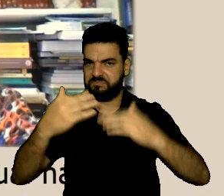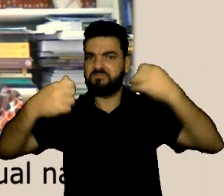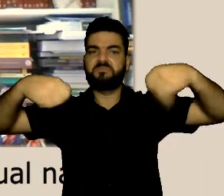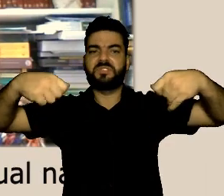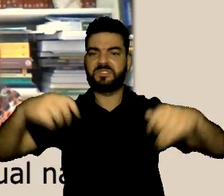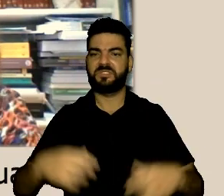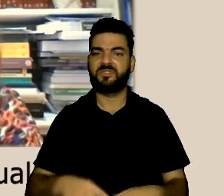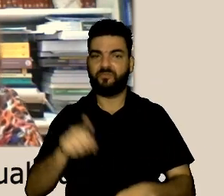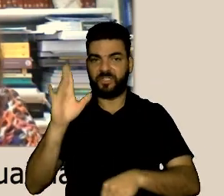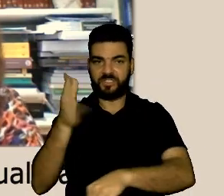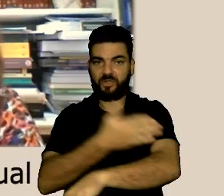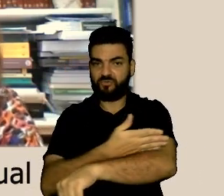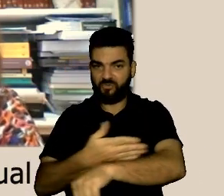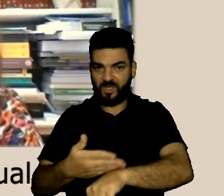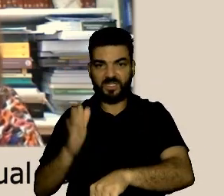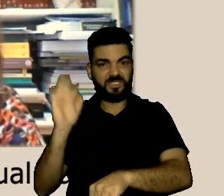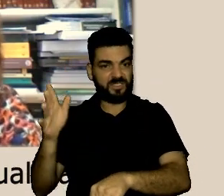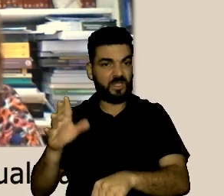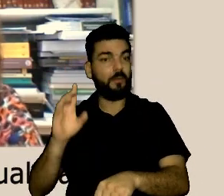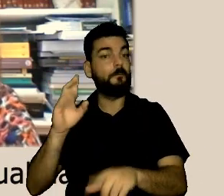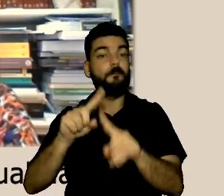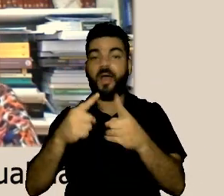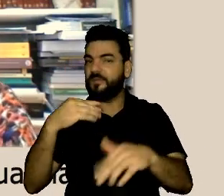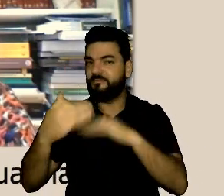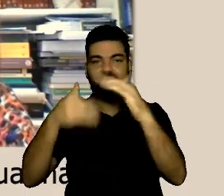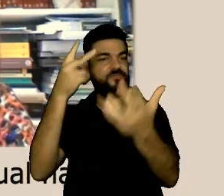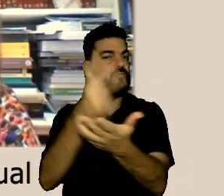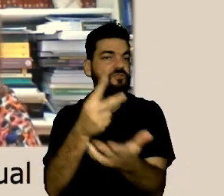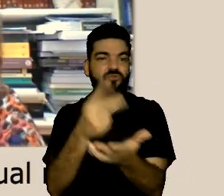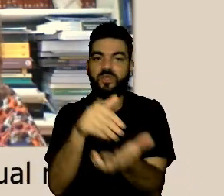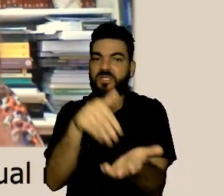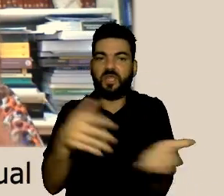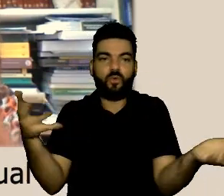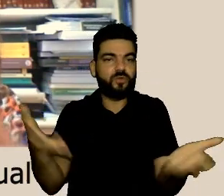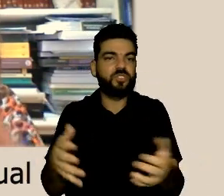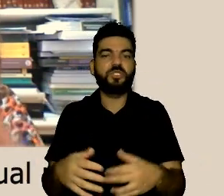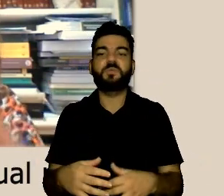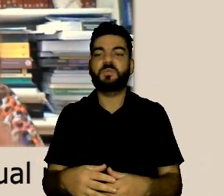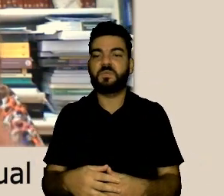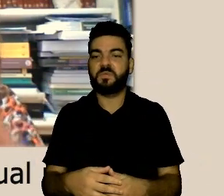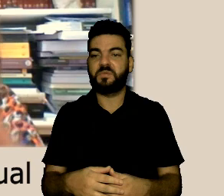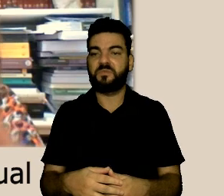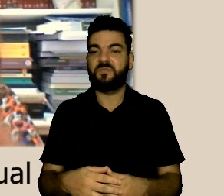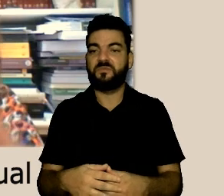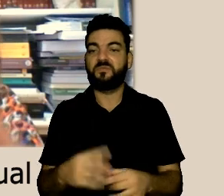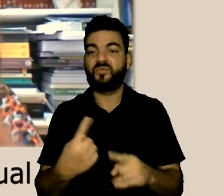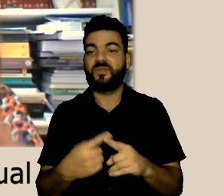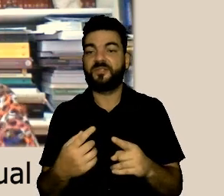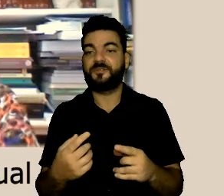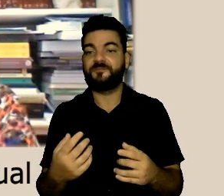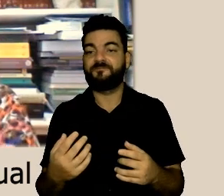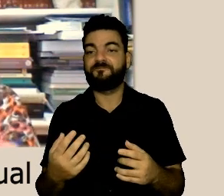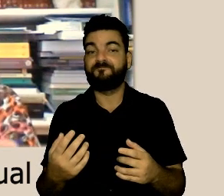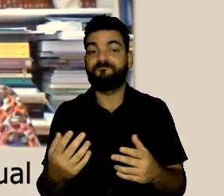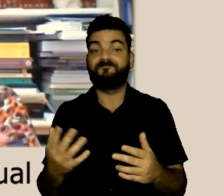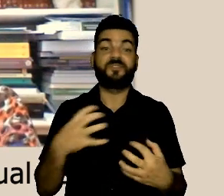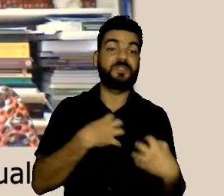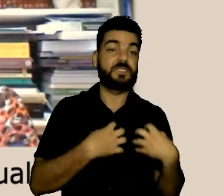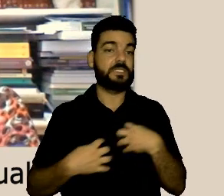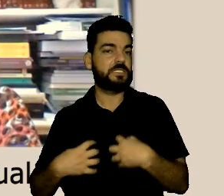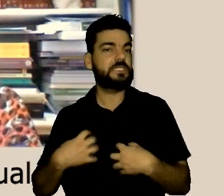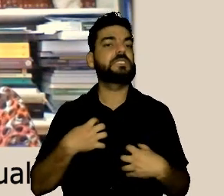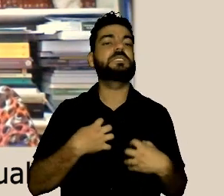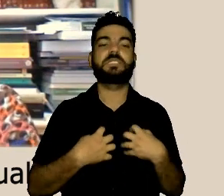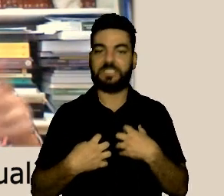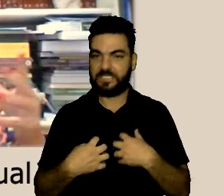é o que eu noto é que é um construir né embora você esteja há tanto tempo na estrada isso é muito inspirador para a gente não é